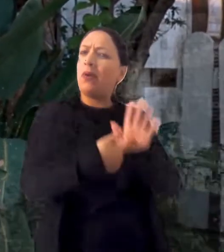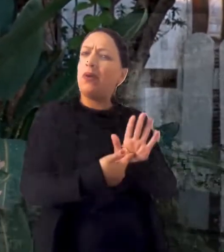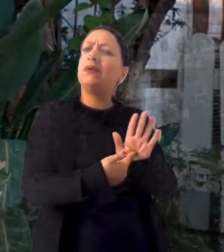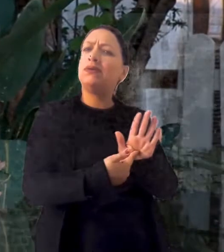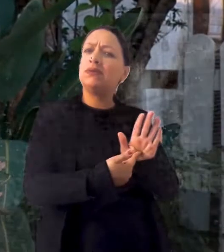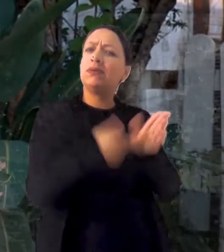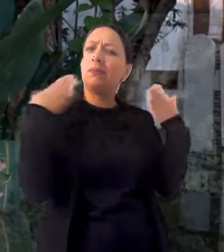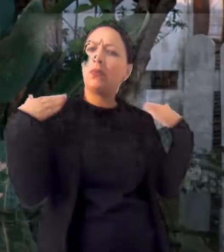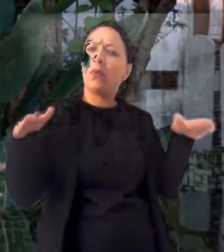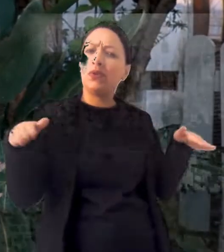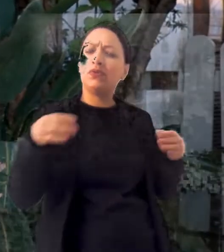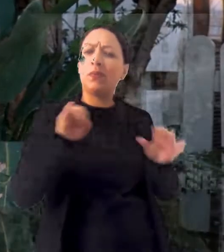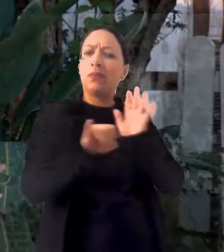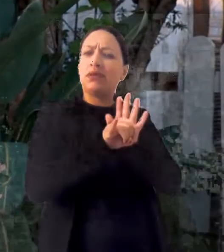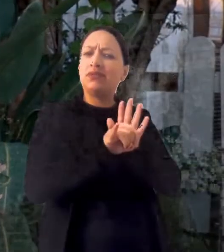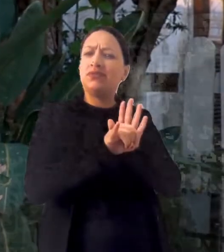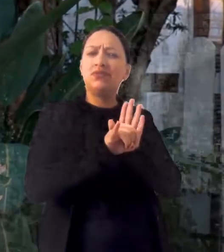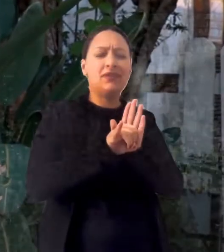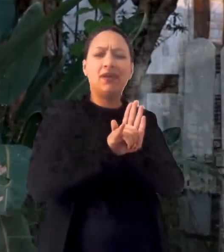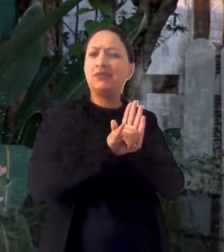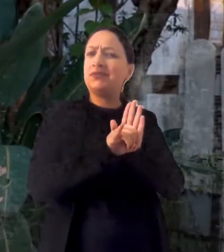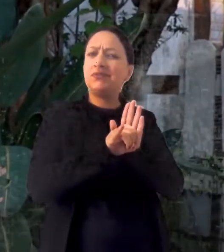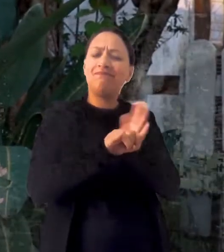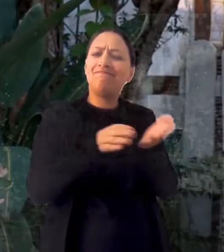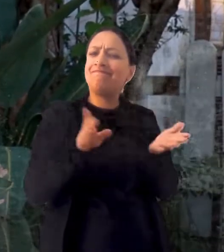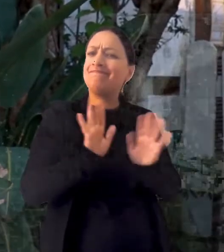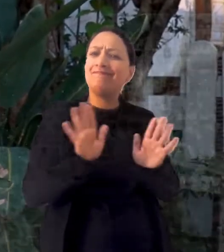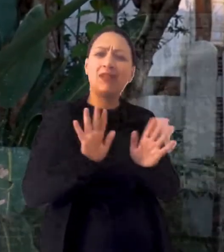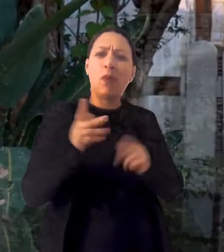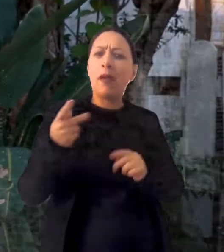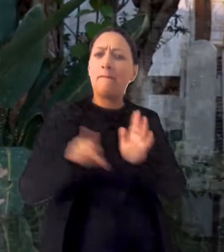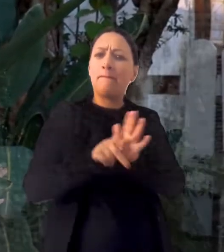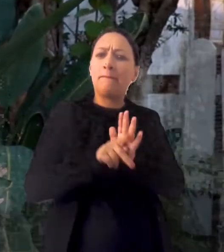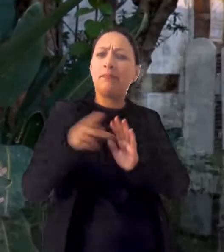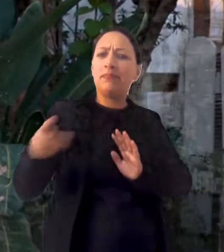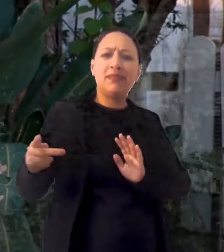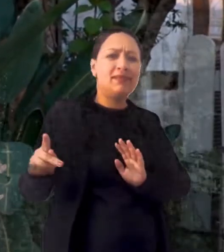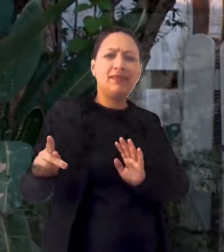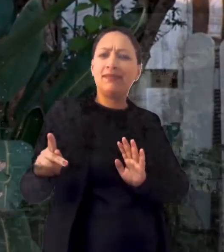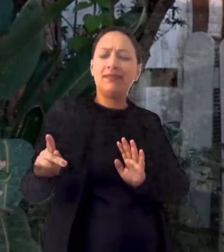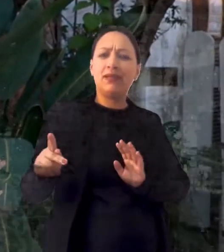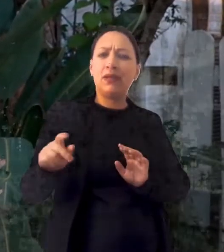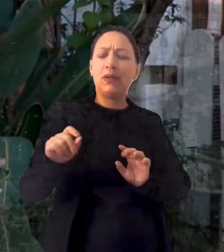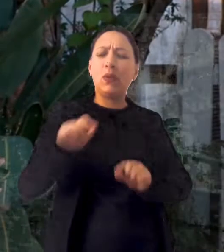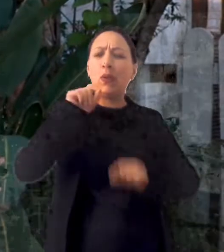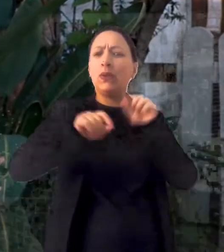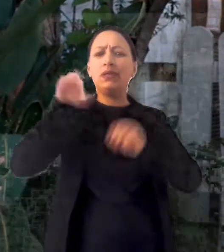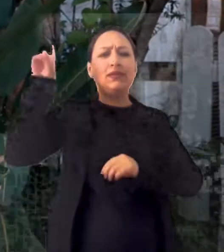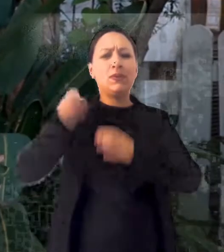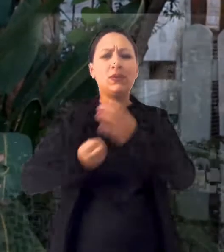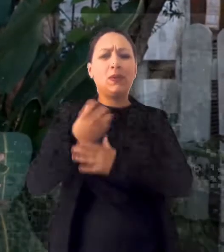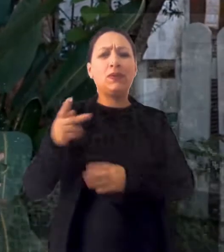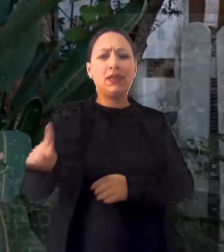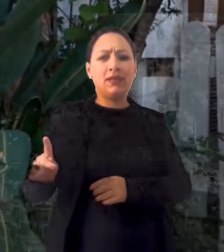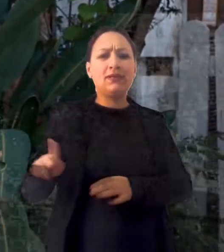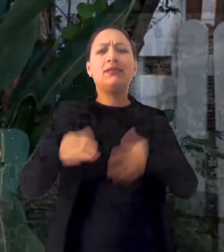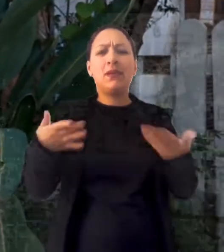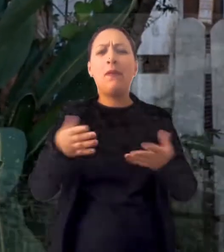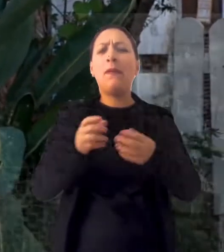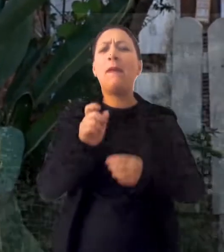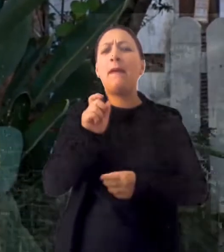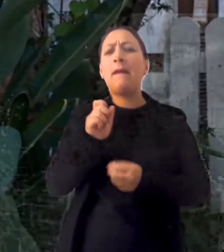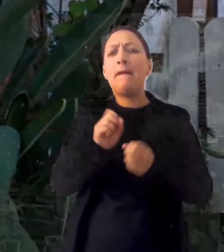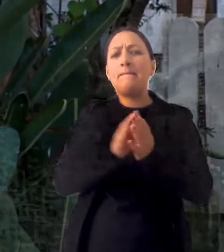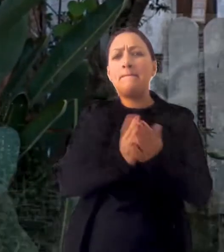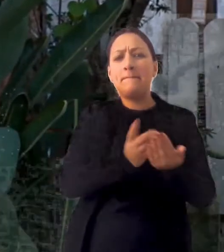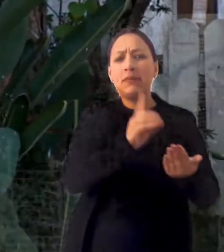identidade que Gideão apresenta para o anjo do Senhor não é uma identidade verdadeira. Não é a identidade para a qual Gideão